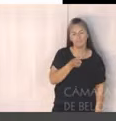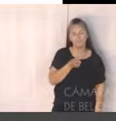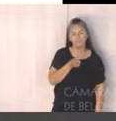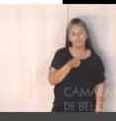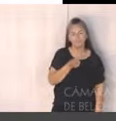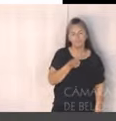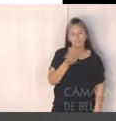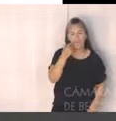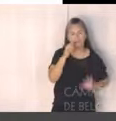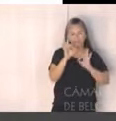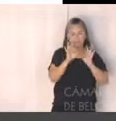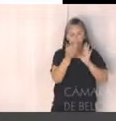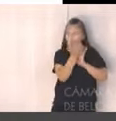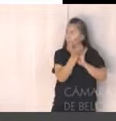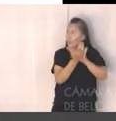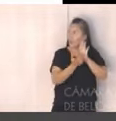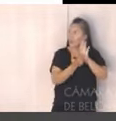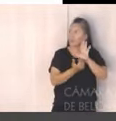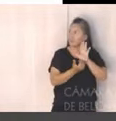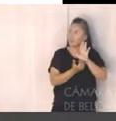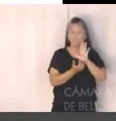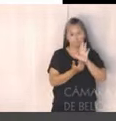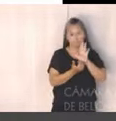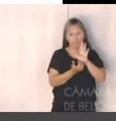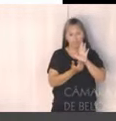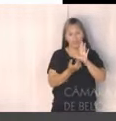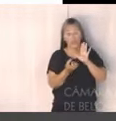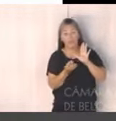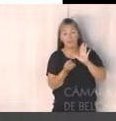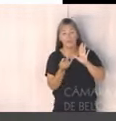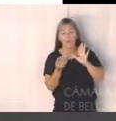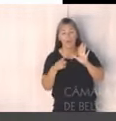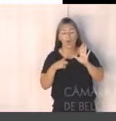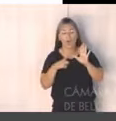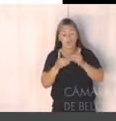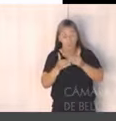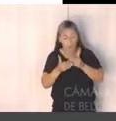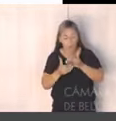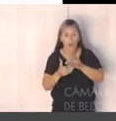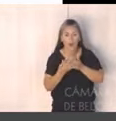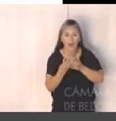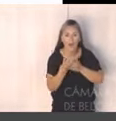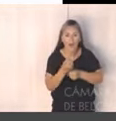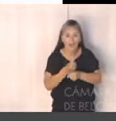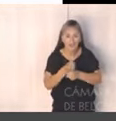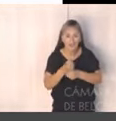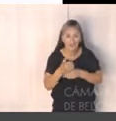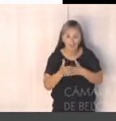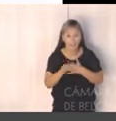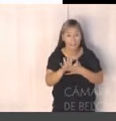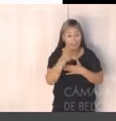por função de governo, temos aí os valores para os quatro anos, e vou chamar atenção aqui só para ano de